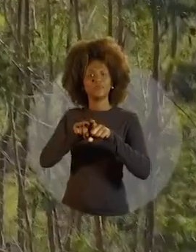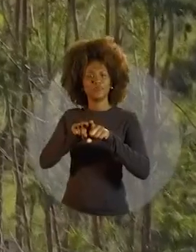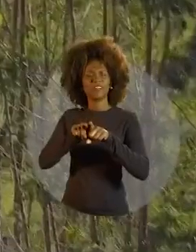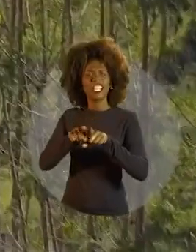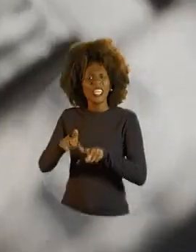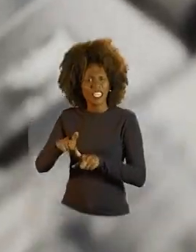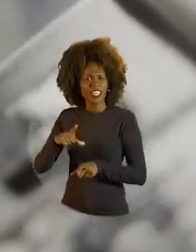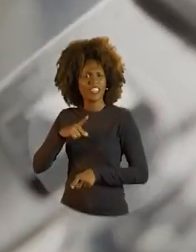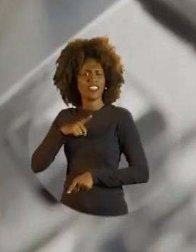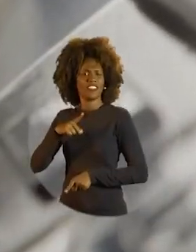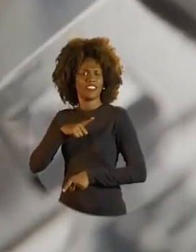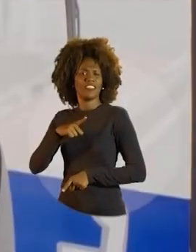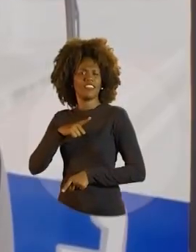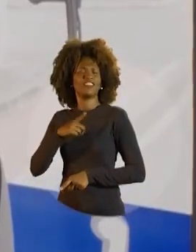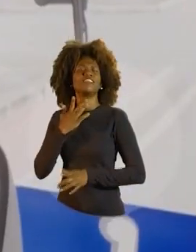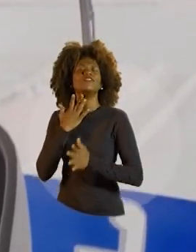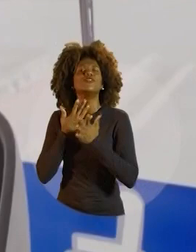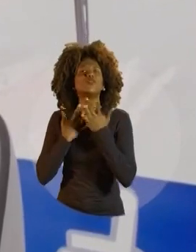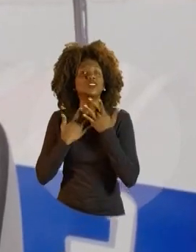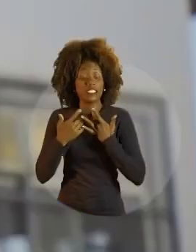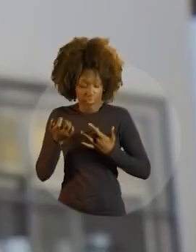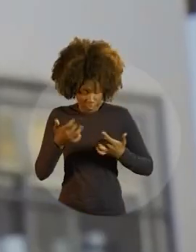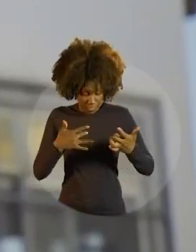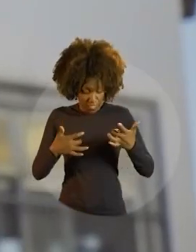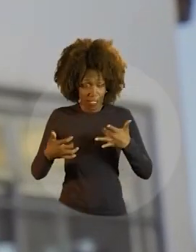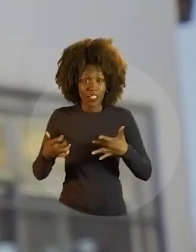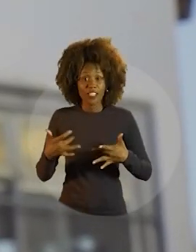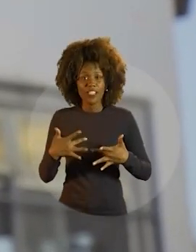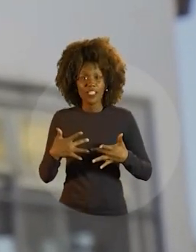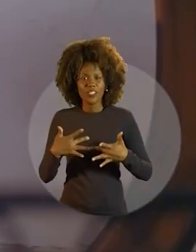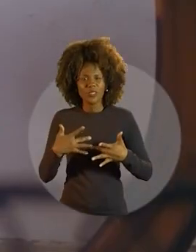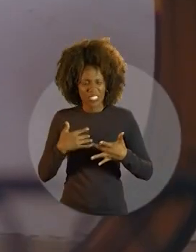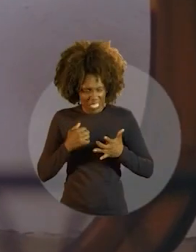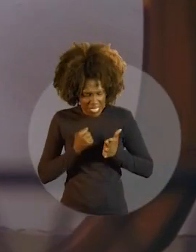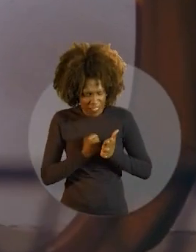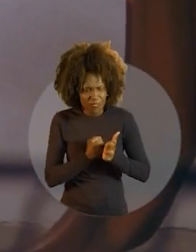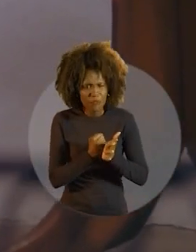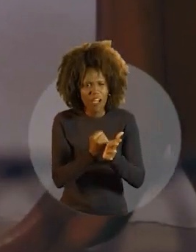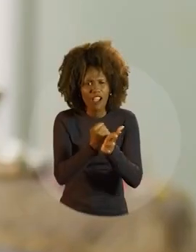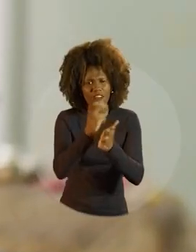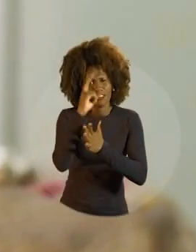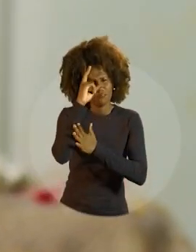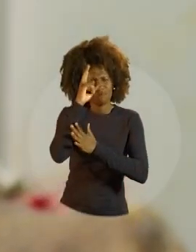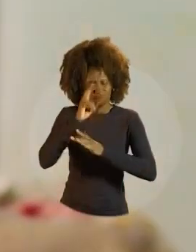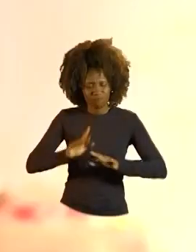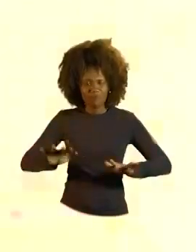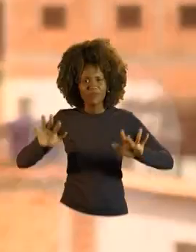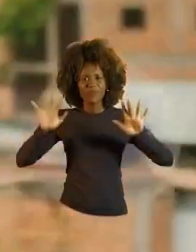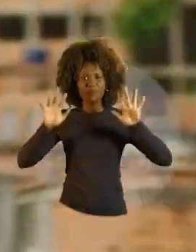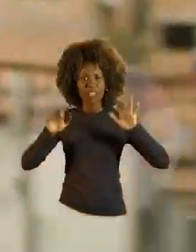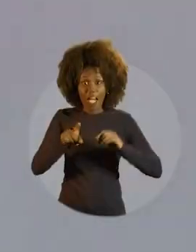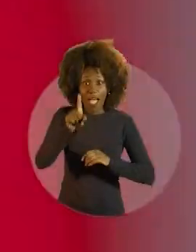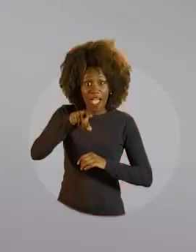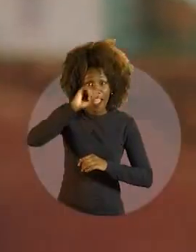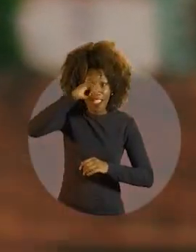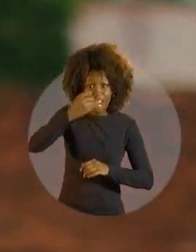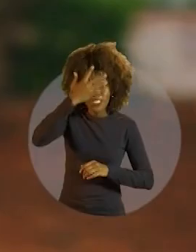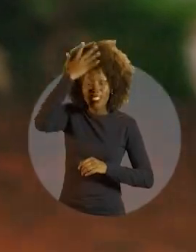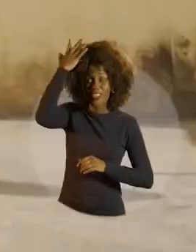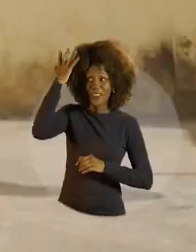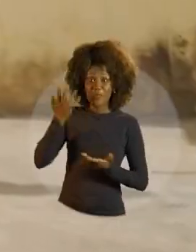Que traz a vontade no peito E as marcas da vida na mão É